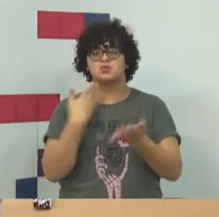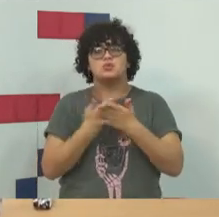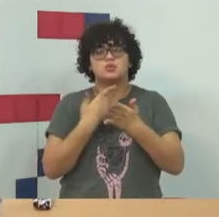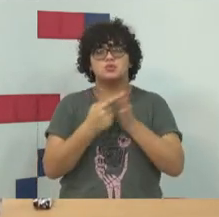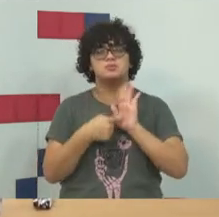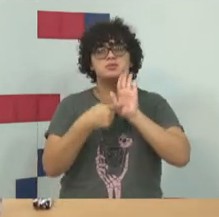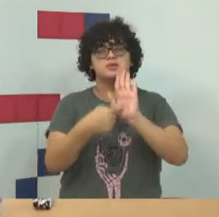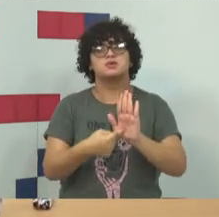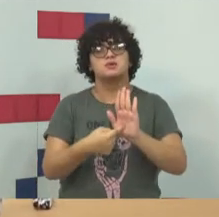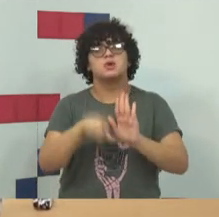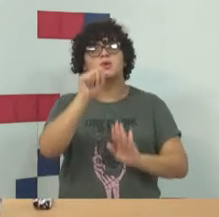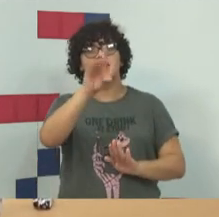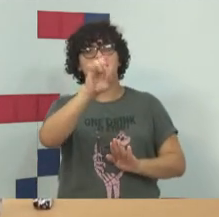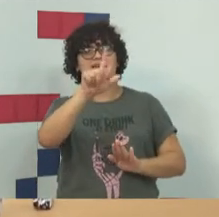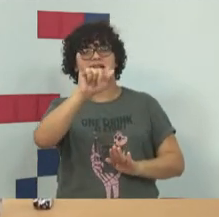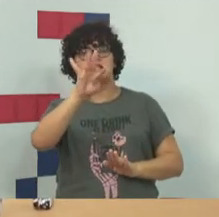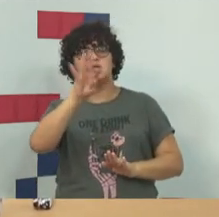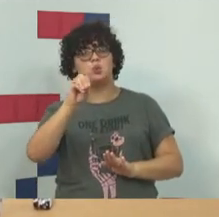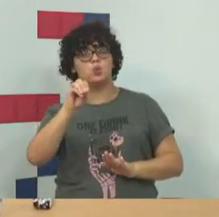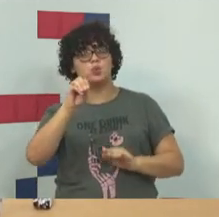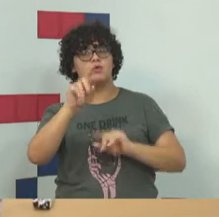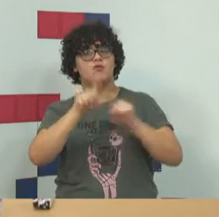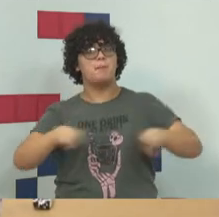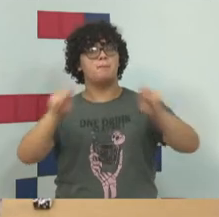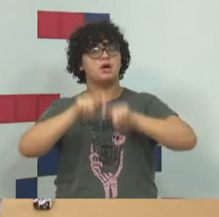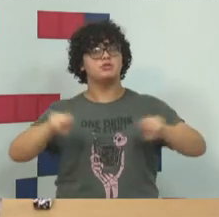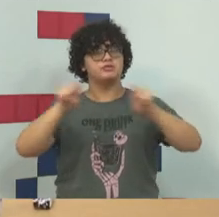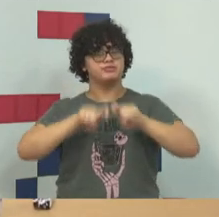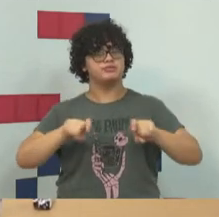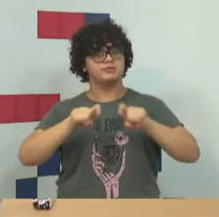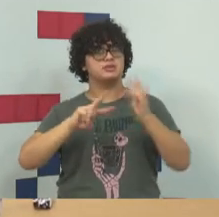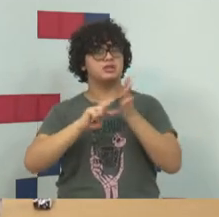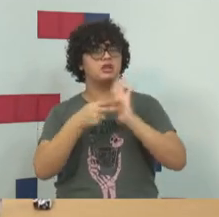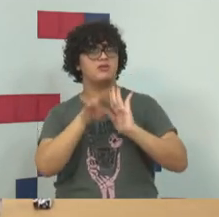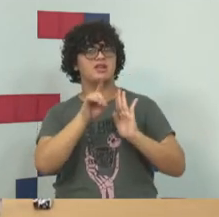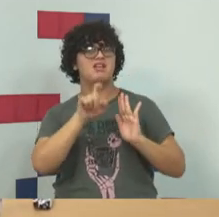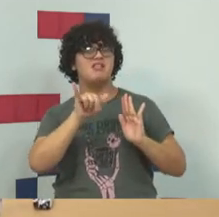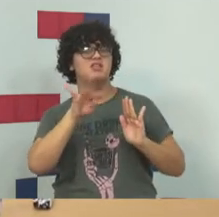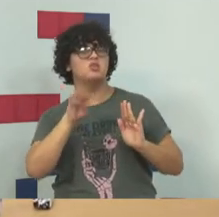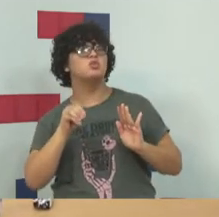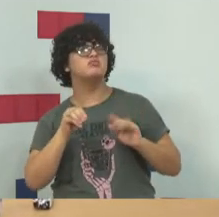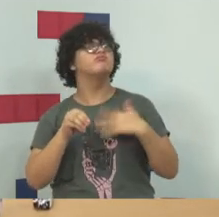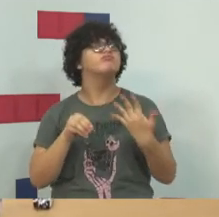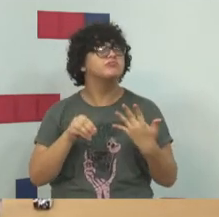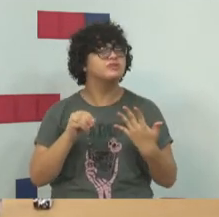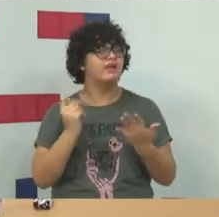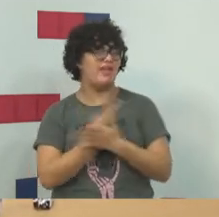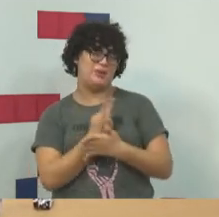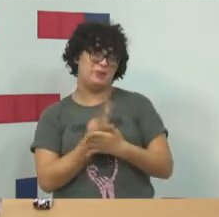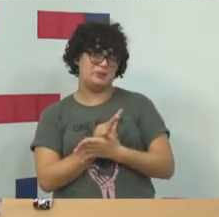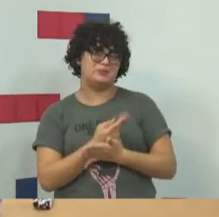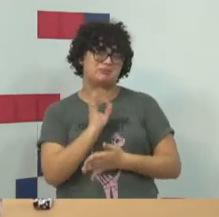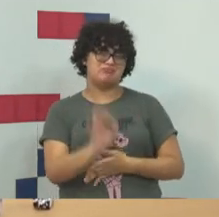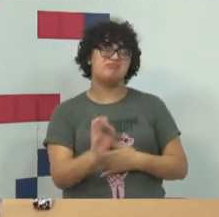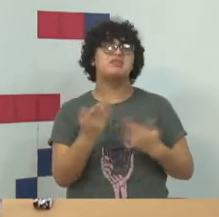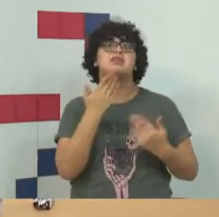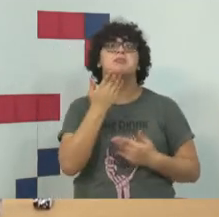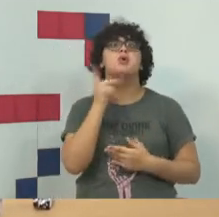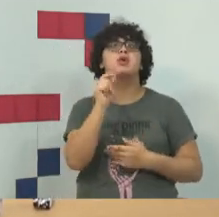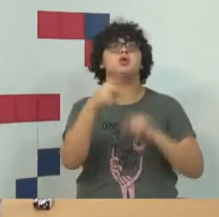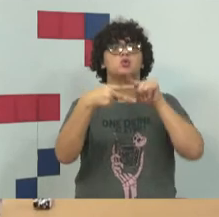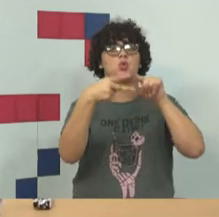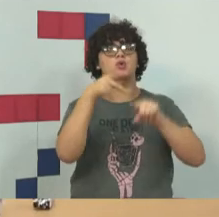de delitos informáticos. E chamo de informáticos e não digitais por dois motivos.